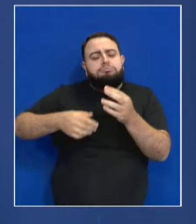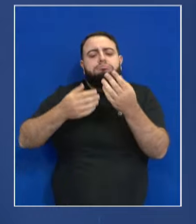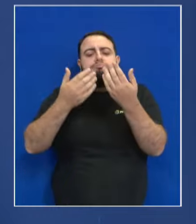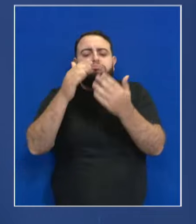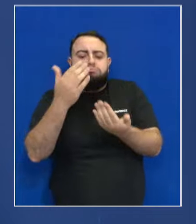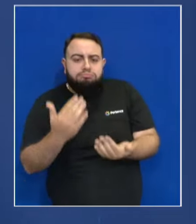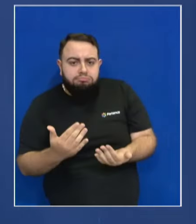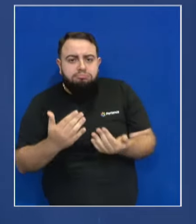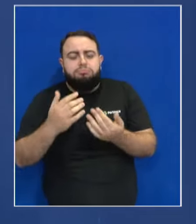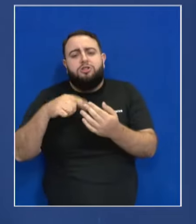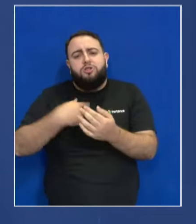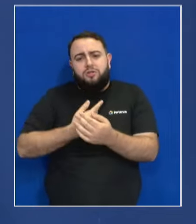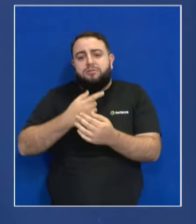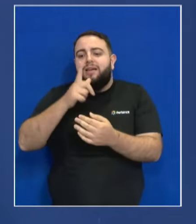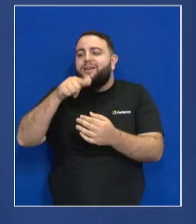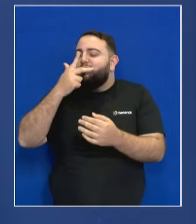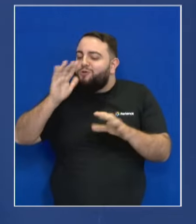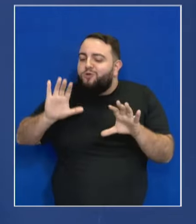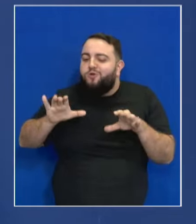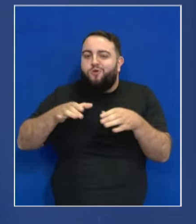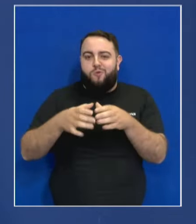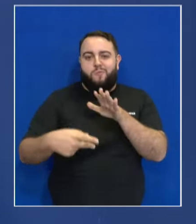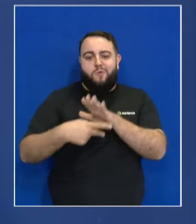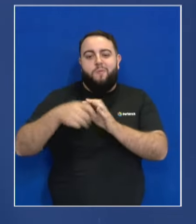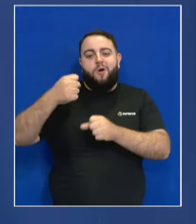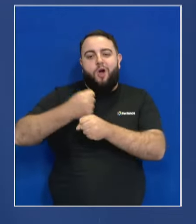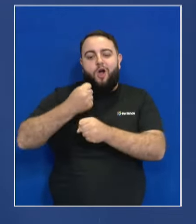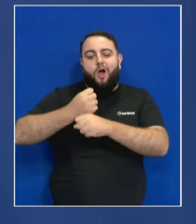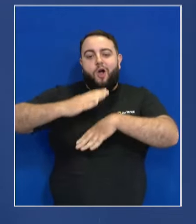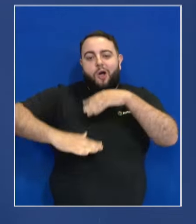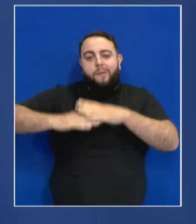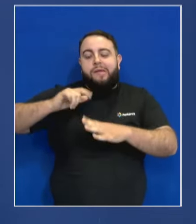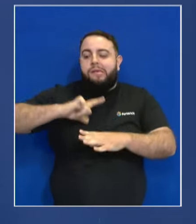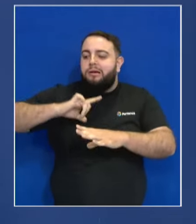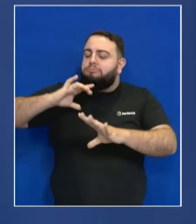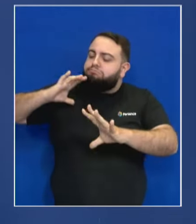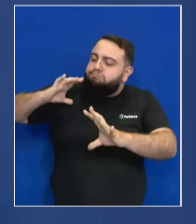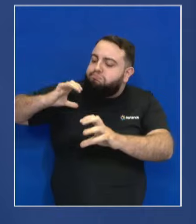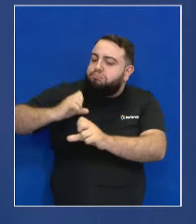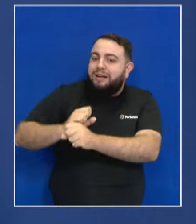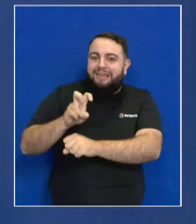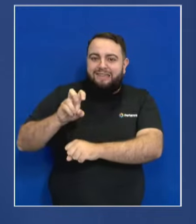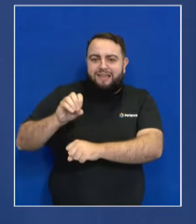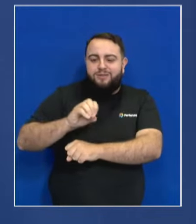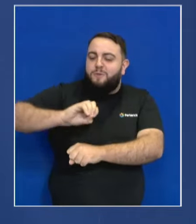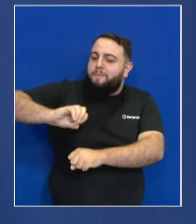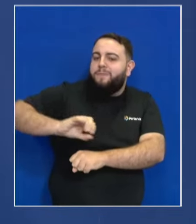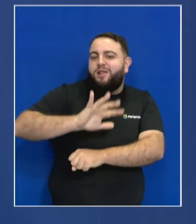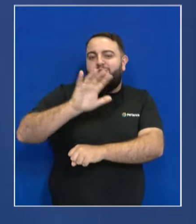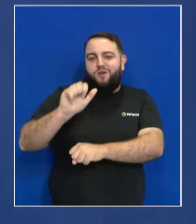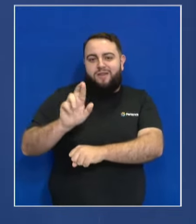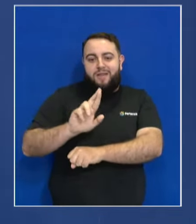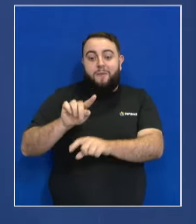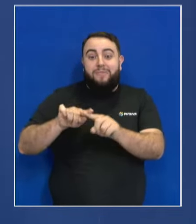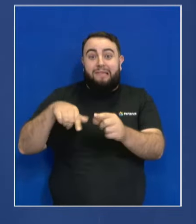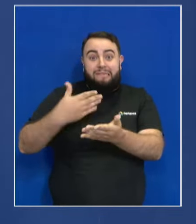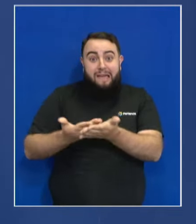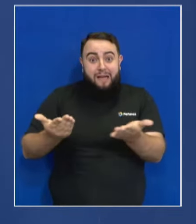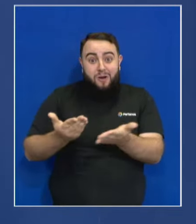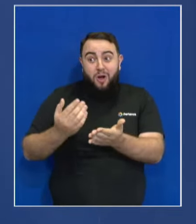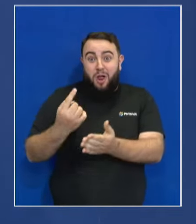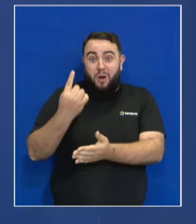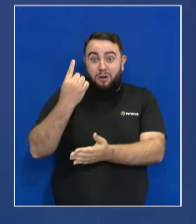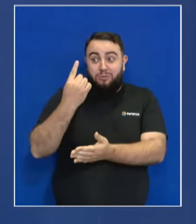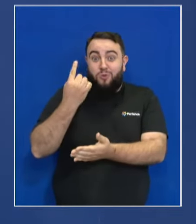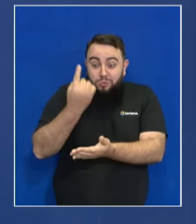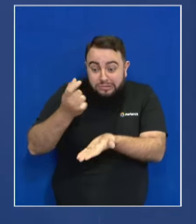E aqui nós estamos falando de um conjunto de obras que envolve 500 milhões de reais. E, por enquanto, não chegou nenhum centavo do governo